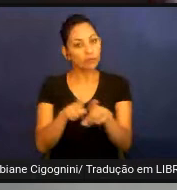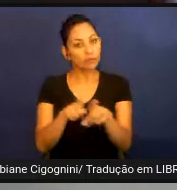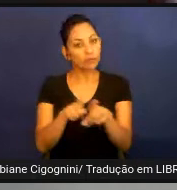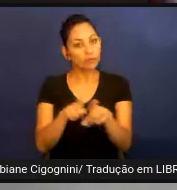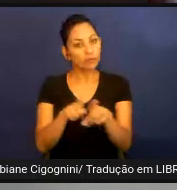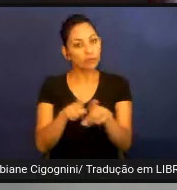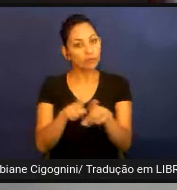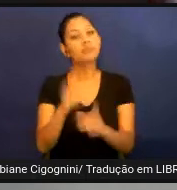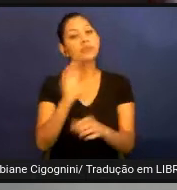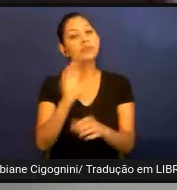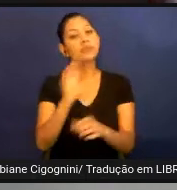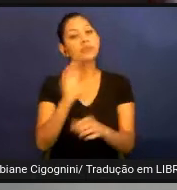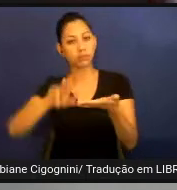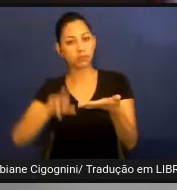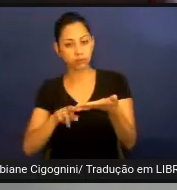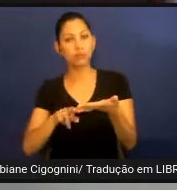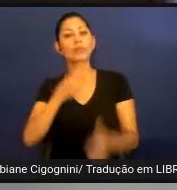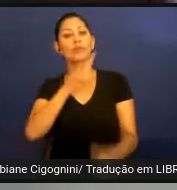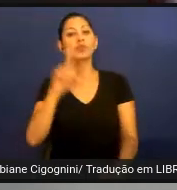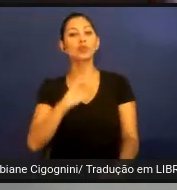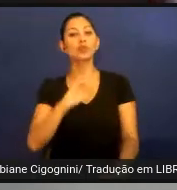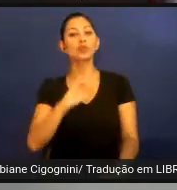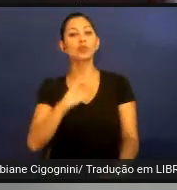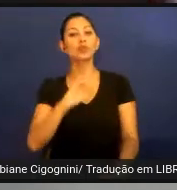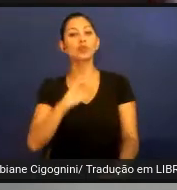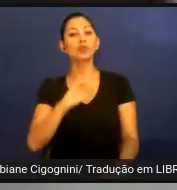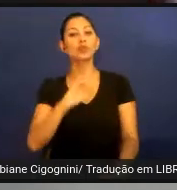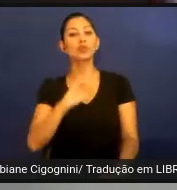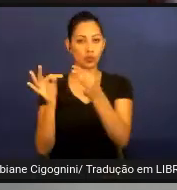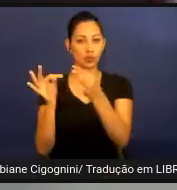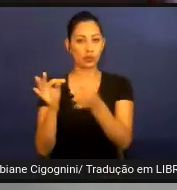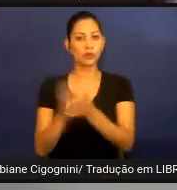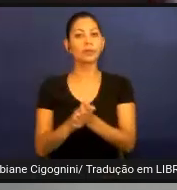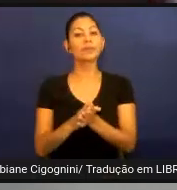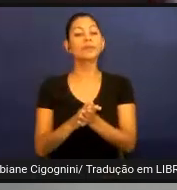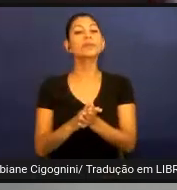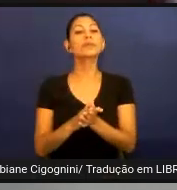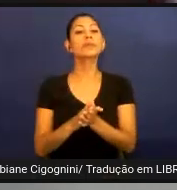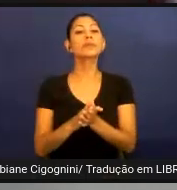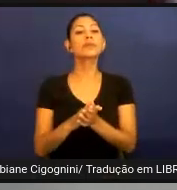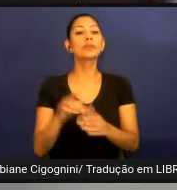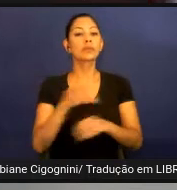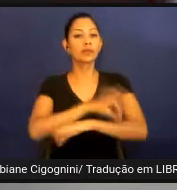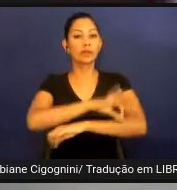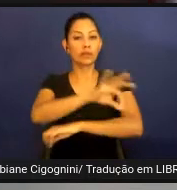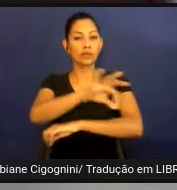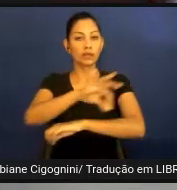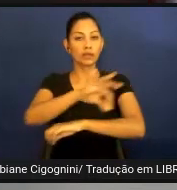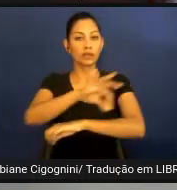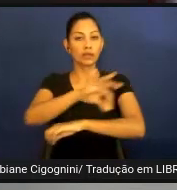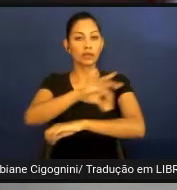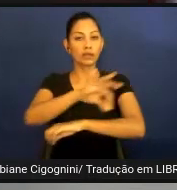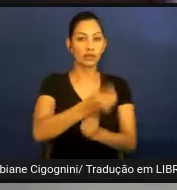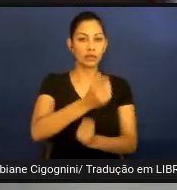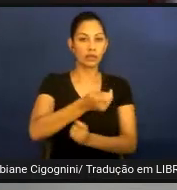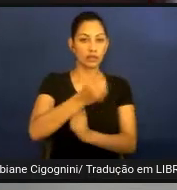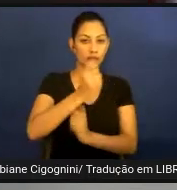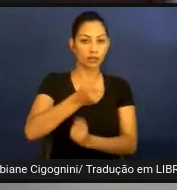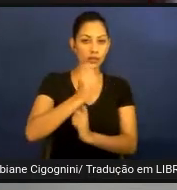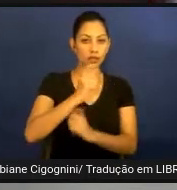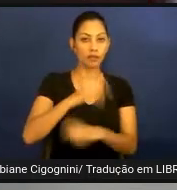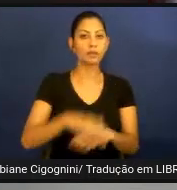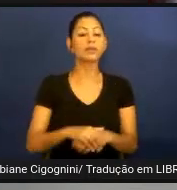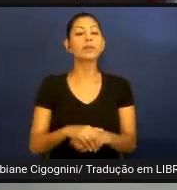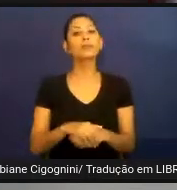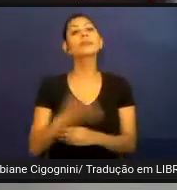de engenharia de pesca, sistemas de informação, ciências econômicas, administração e ciências biológicas.